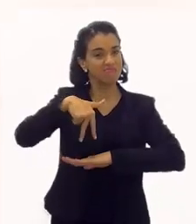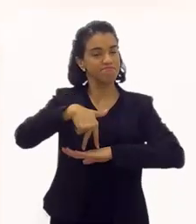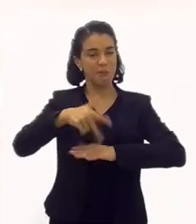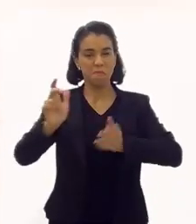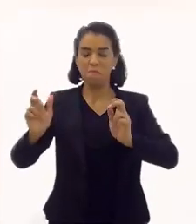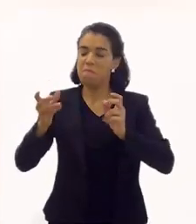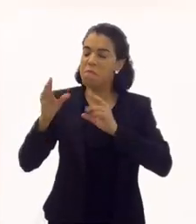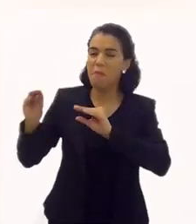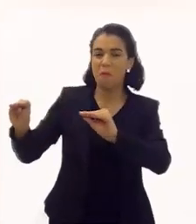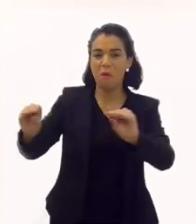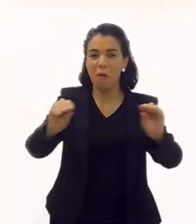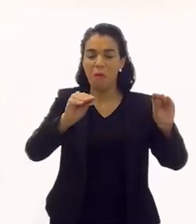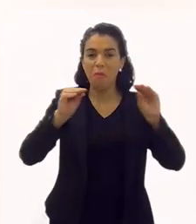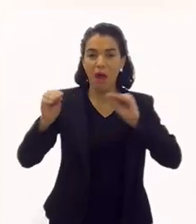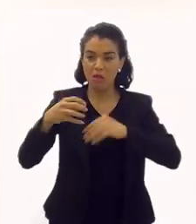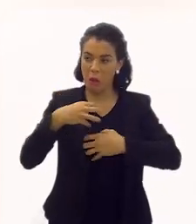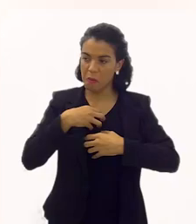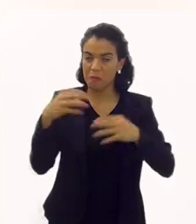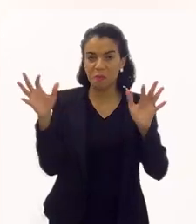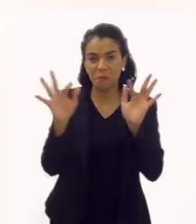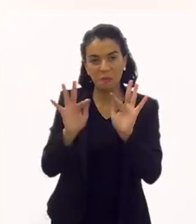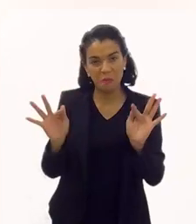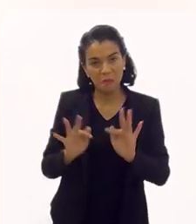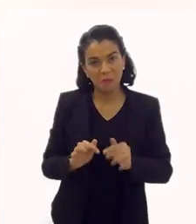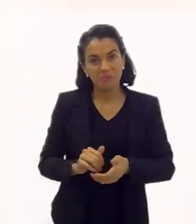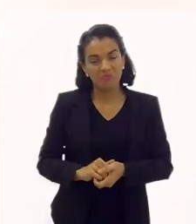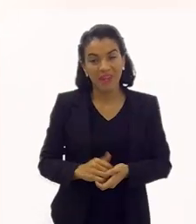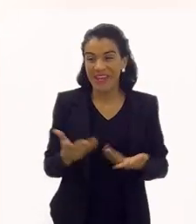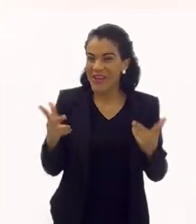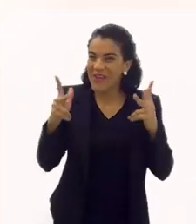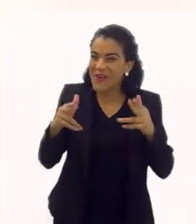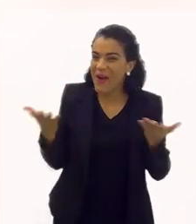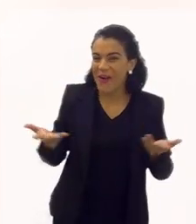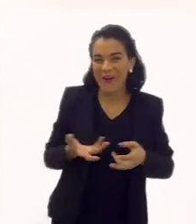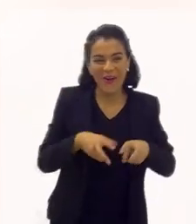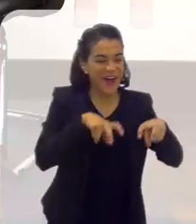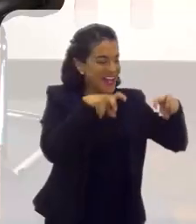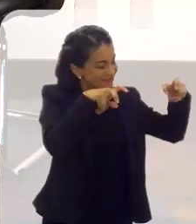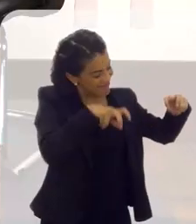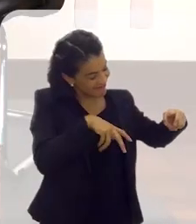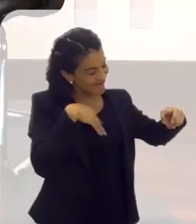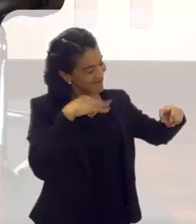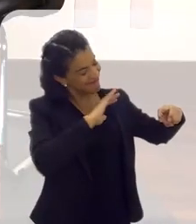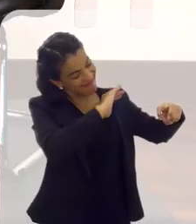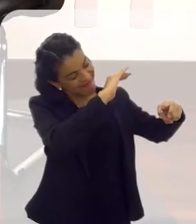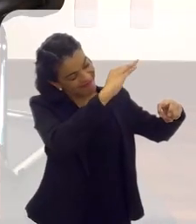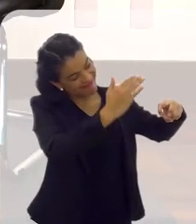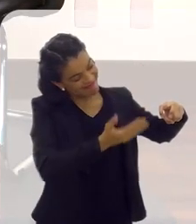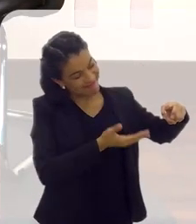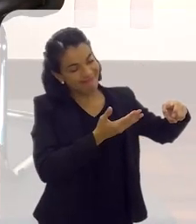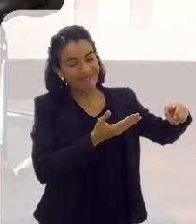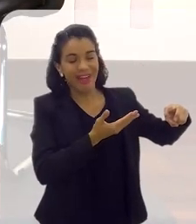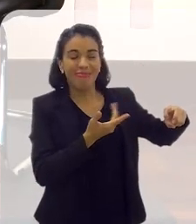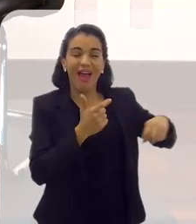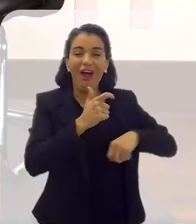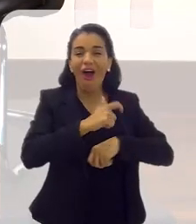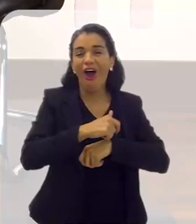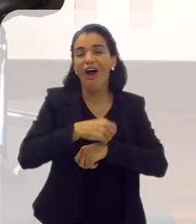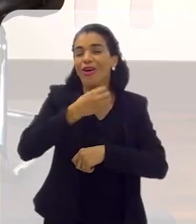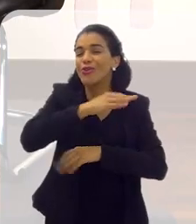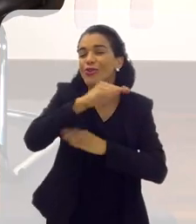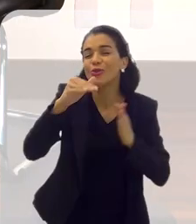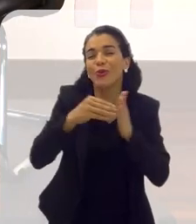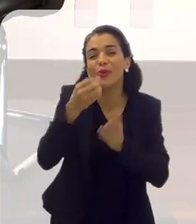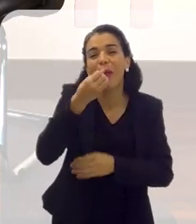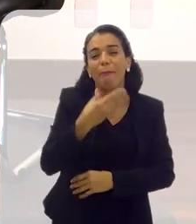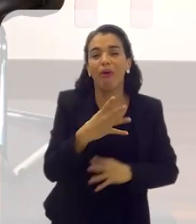falou muito bem sobre isso e eu fiquei muito feliz. Estou feliz de ter você aqui. Mas, como